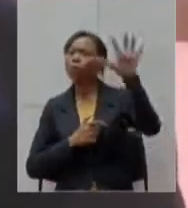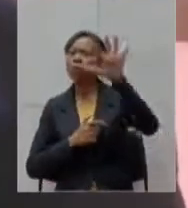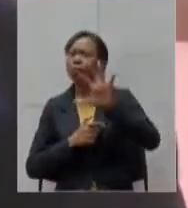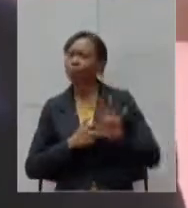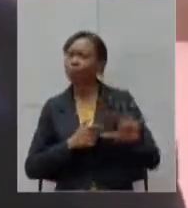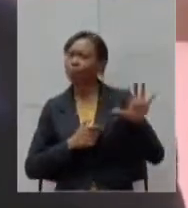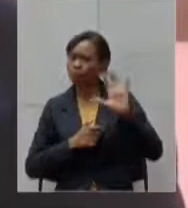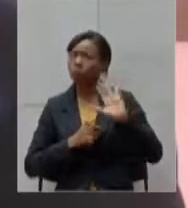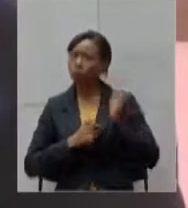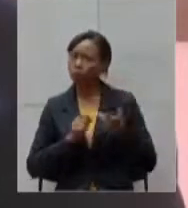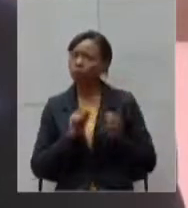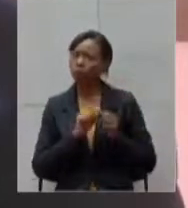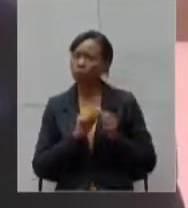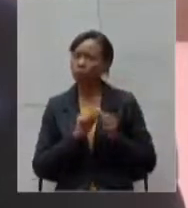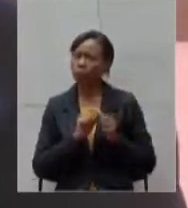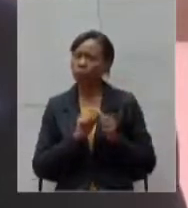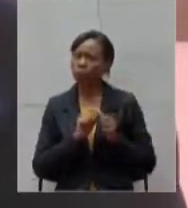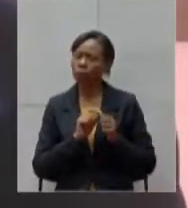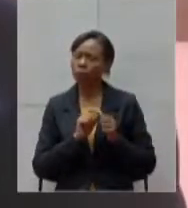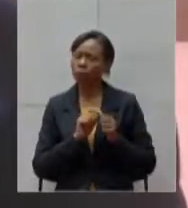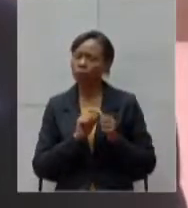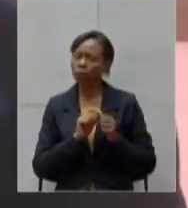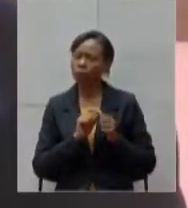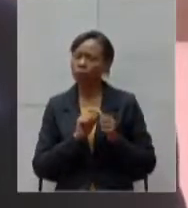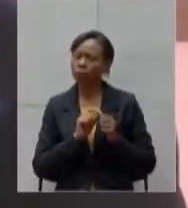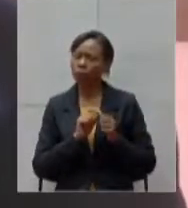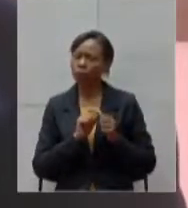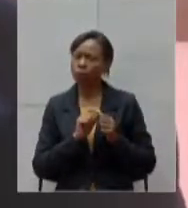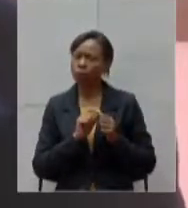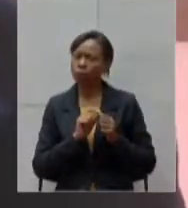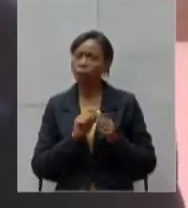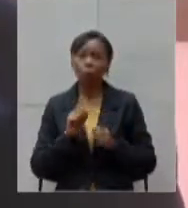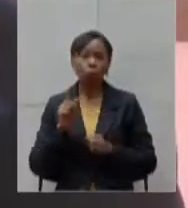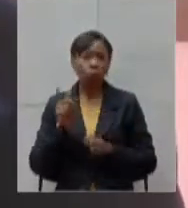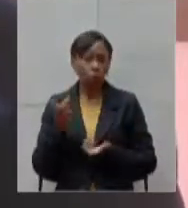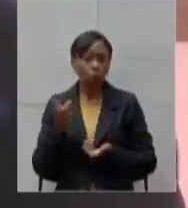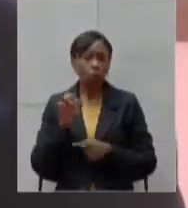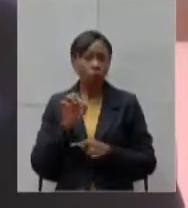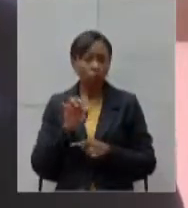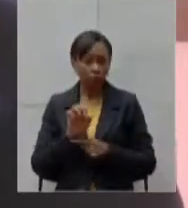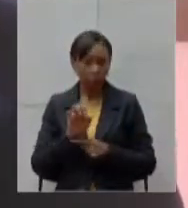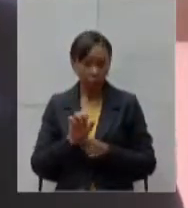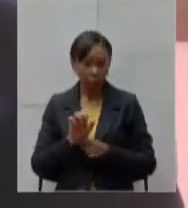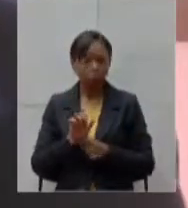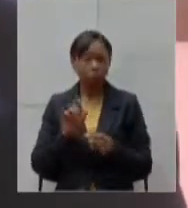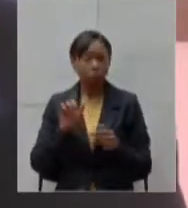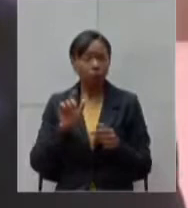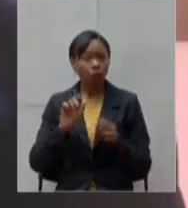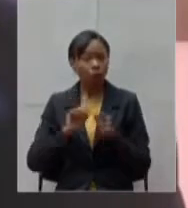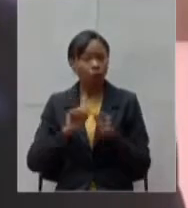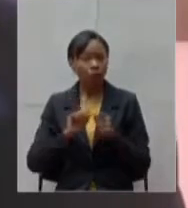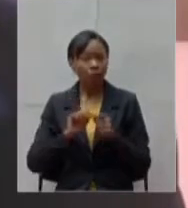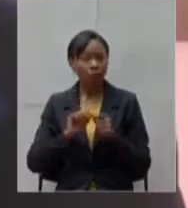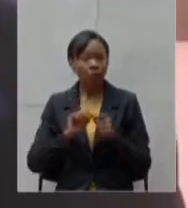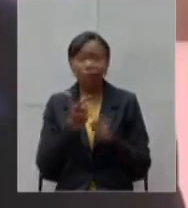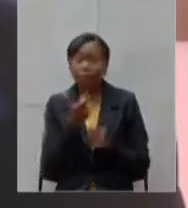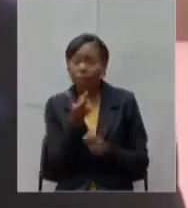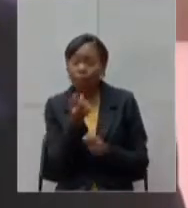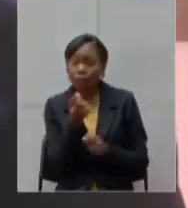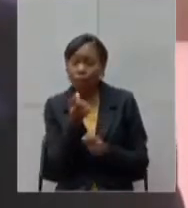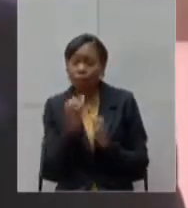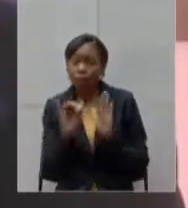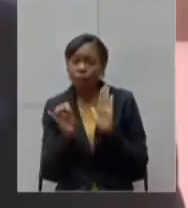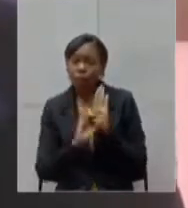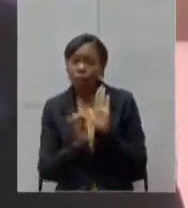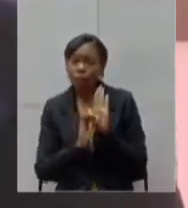ter o conhecimento o estado fez 20 chamamentos públicos e não apareceram candidatos